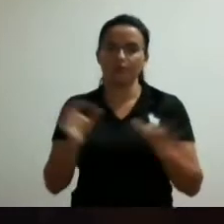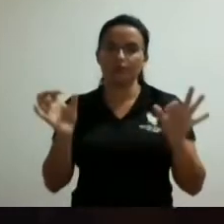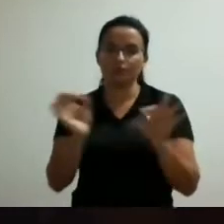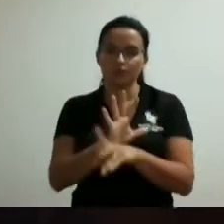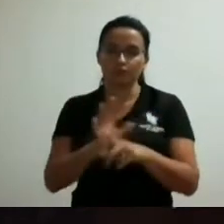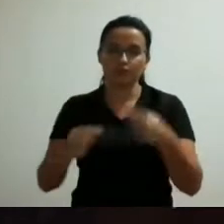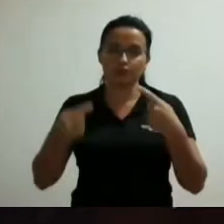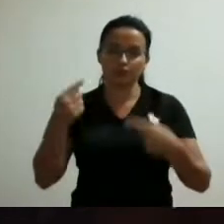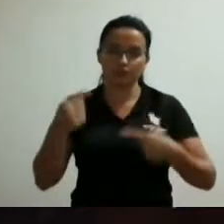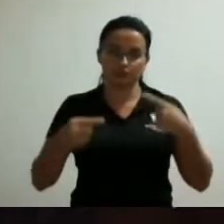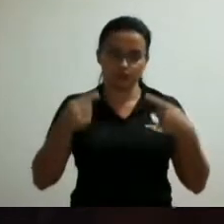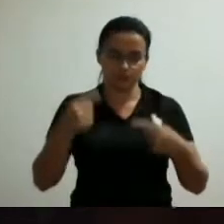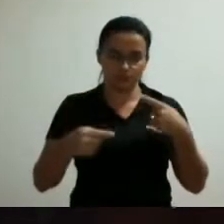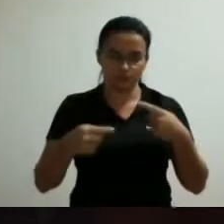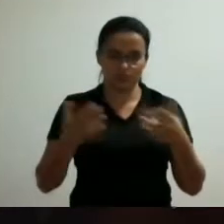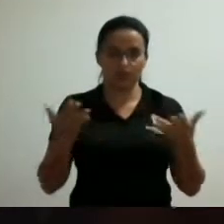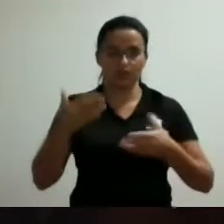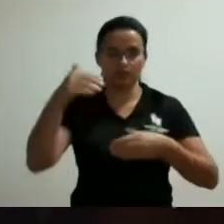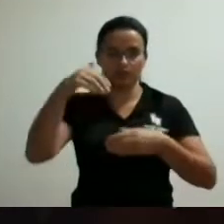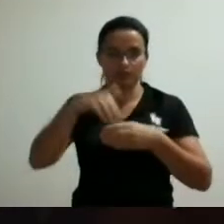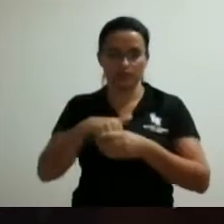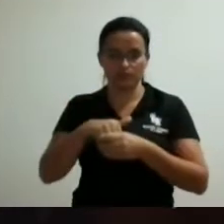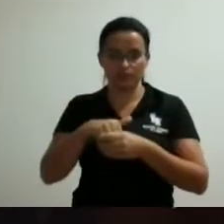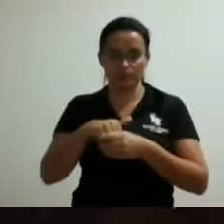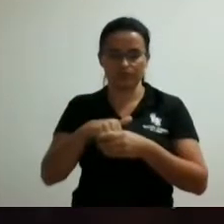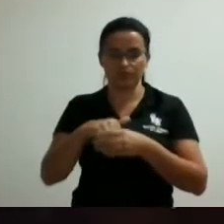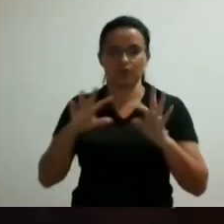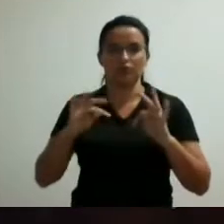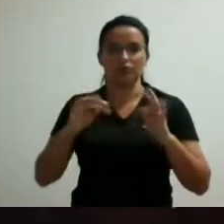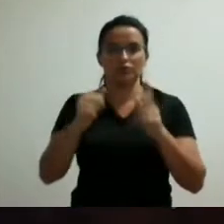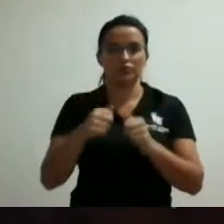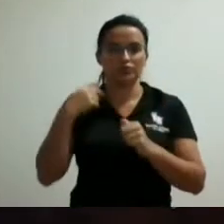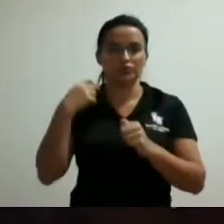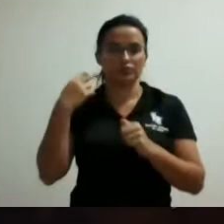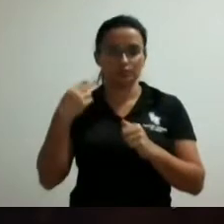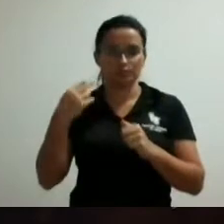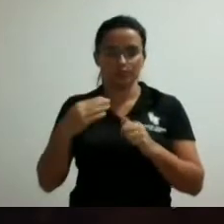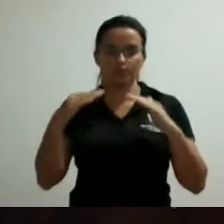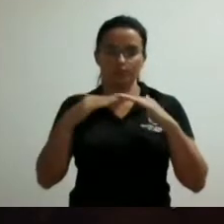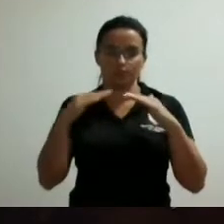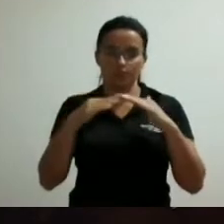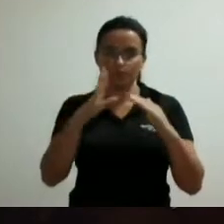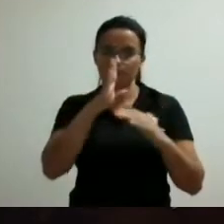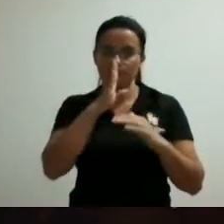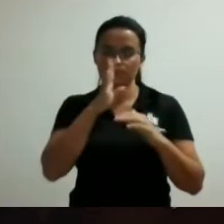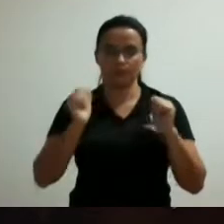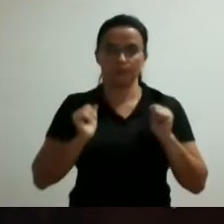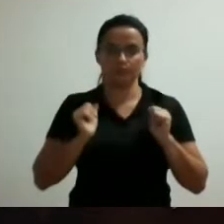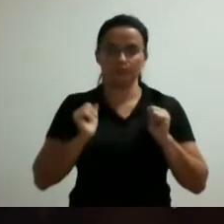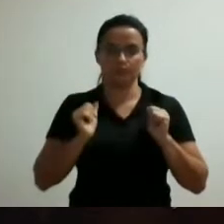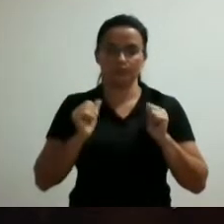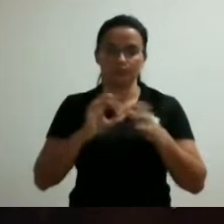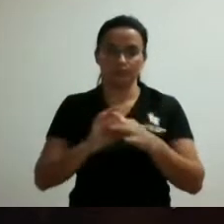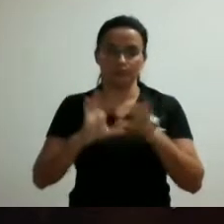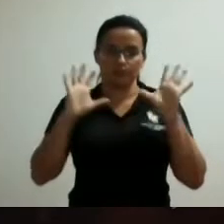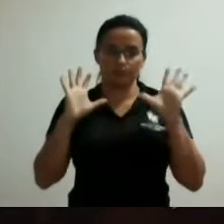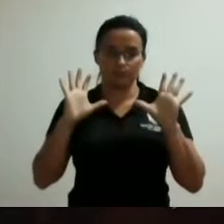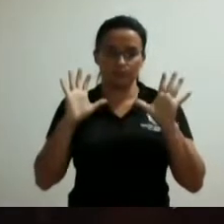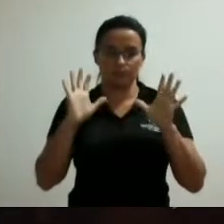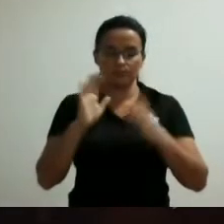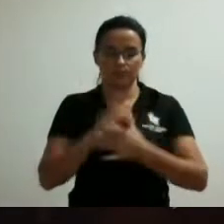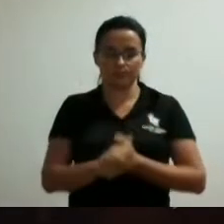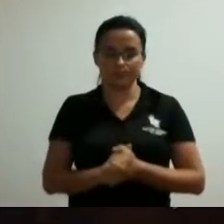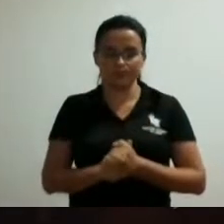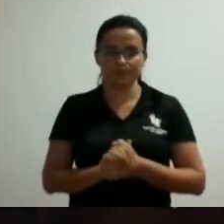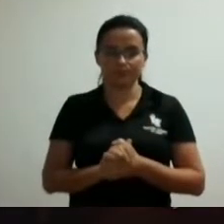discussão em votação senhores e senhores vereadores que concordam permaneçam como estão aprovado